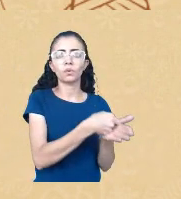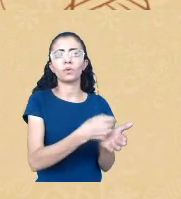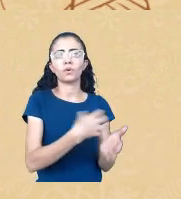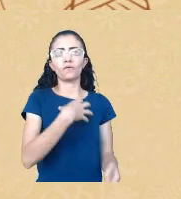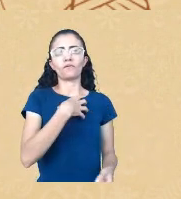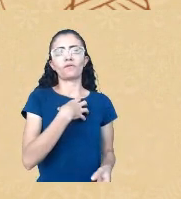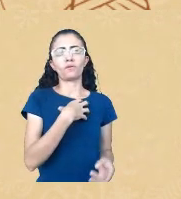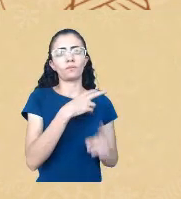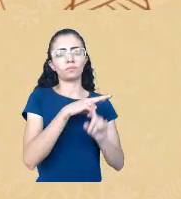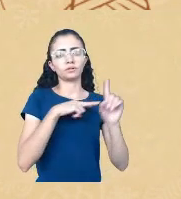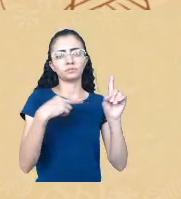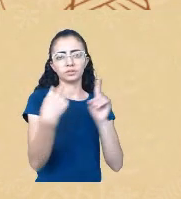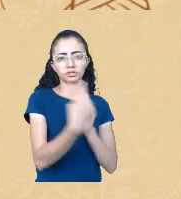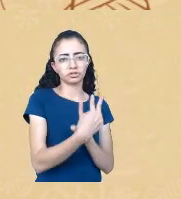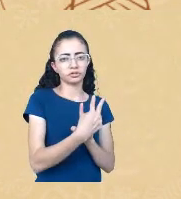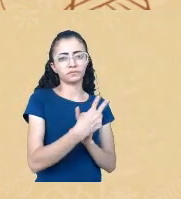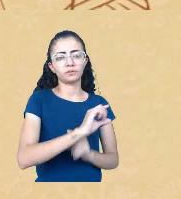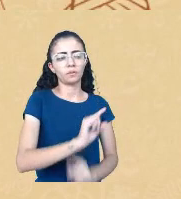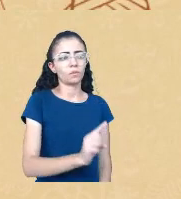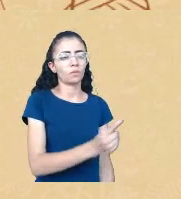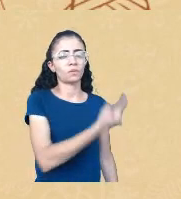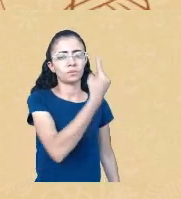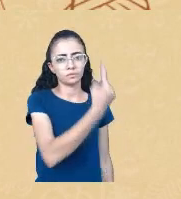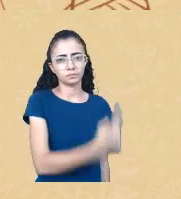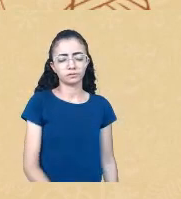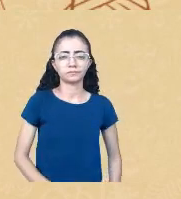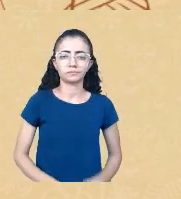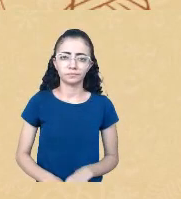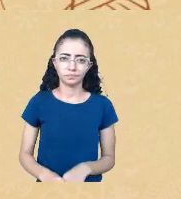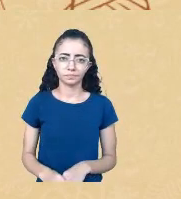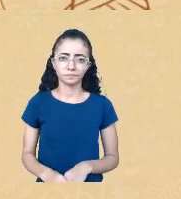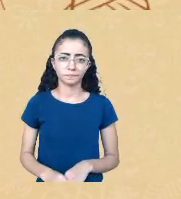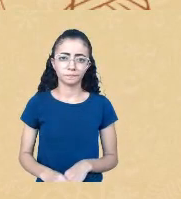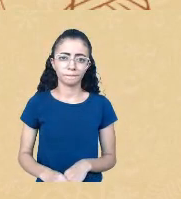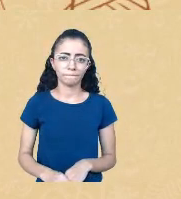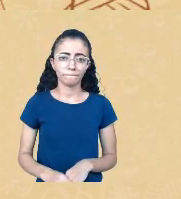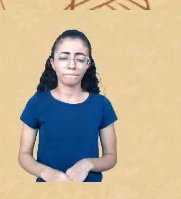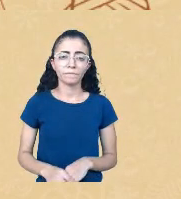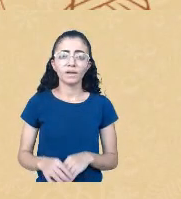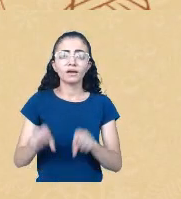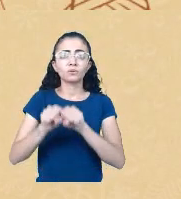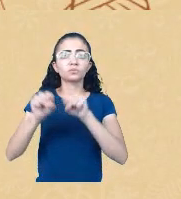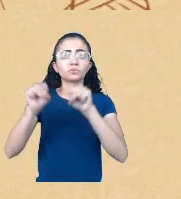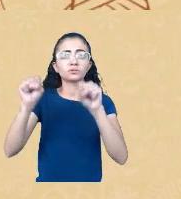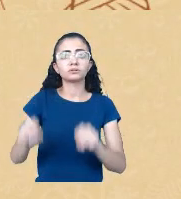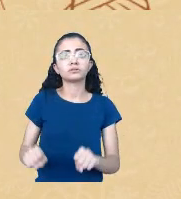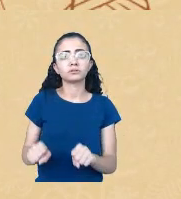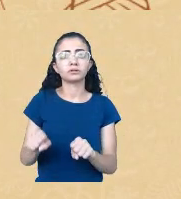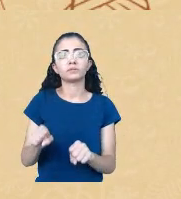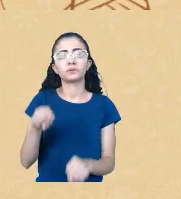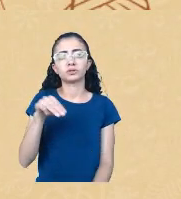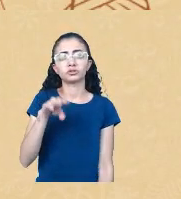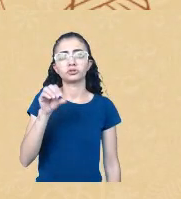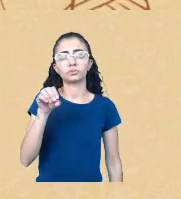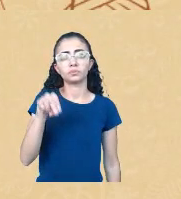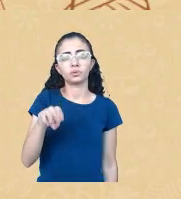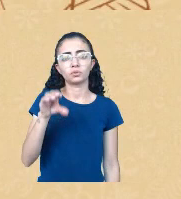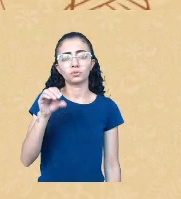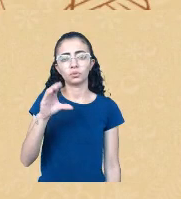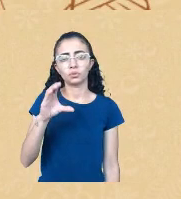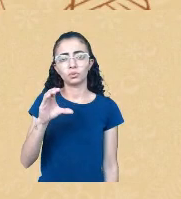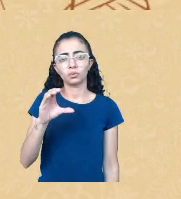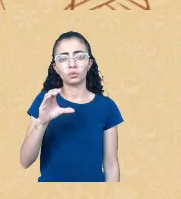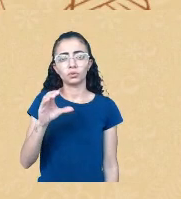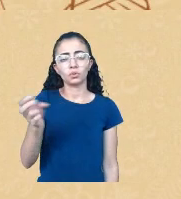como única possível é aquilo que eu tenho chamado de sistema de monocultura no sentido de que se entende que existe